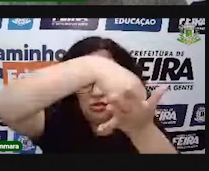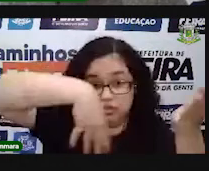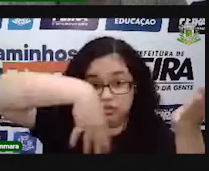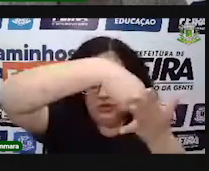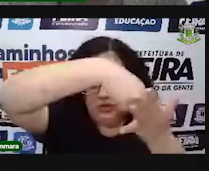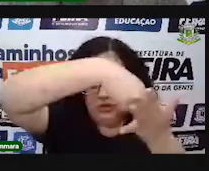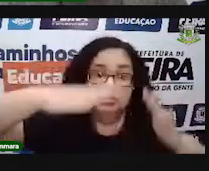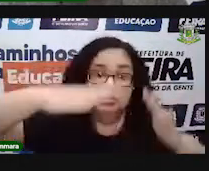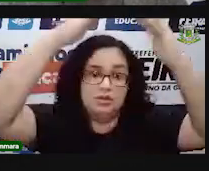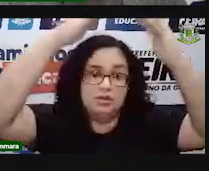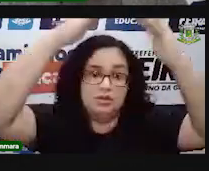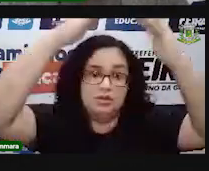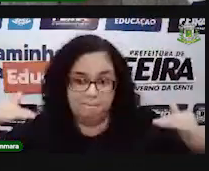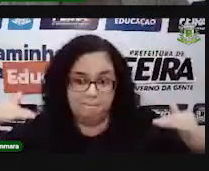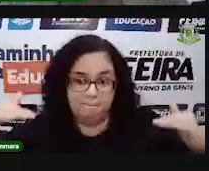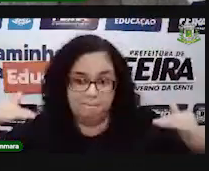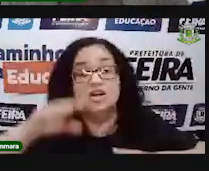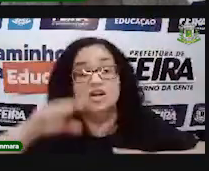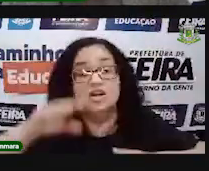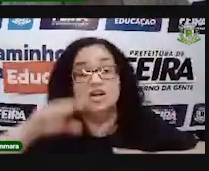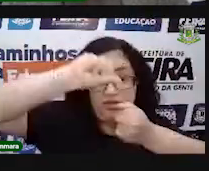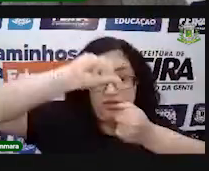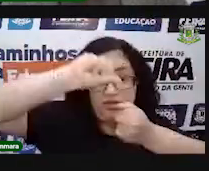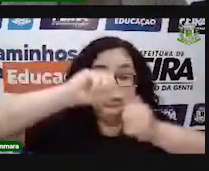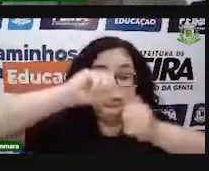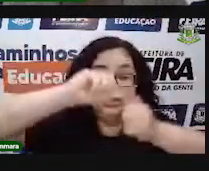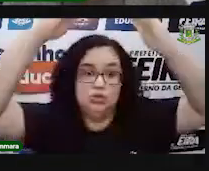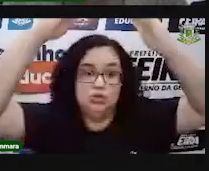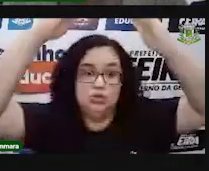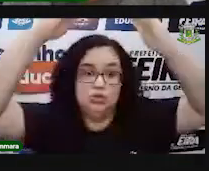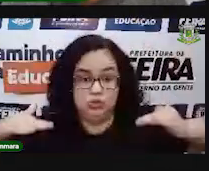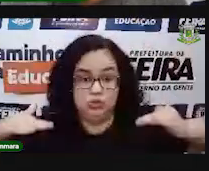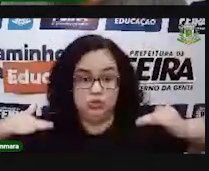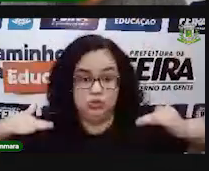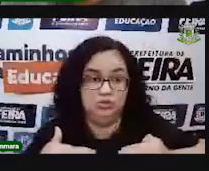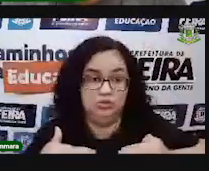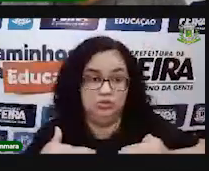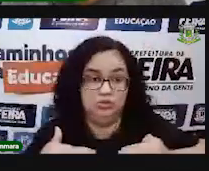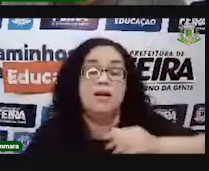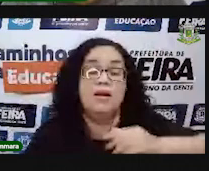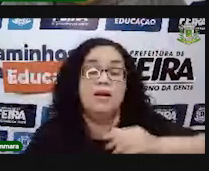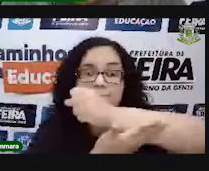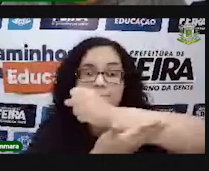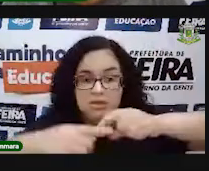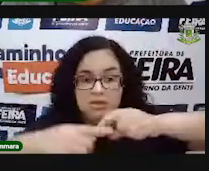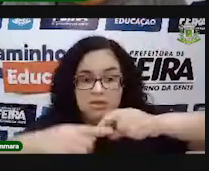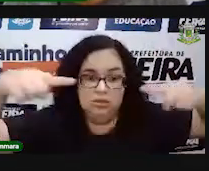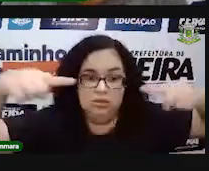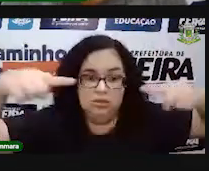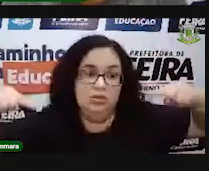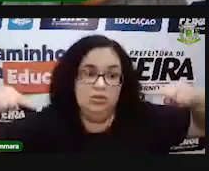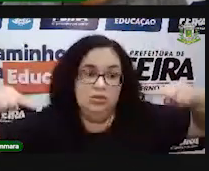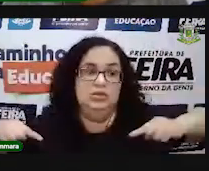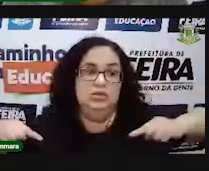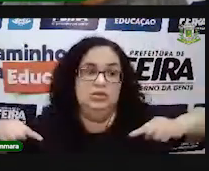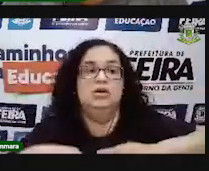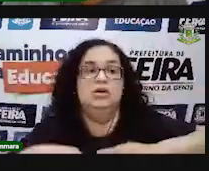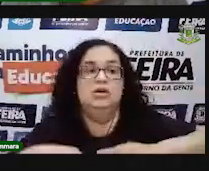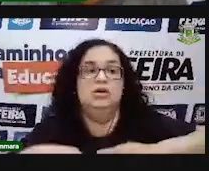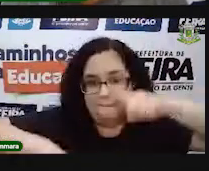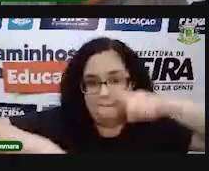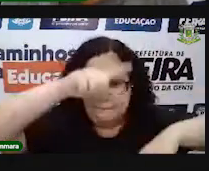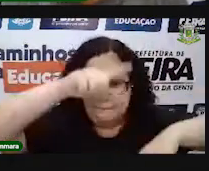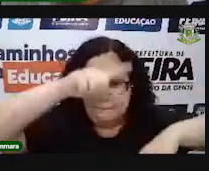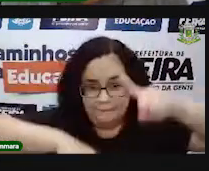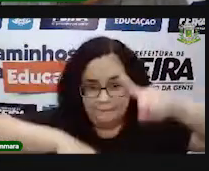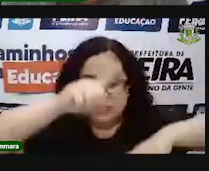Olha só aí que a proposta da atividade sobre pirâmides é essa, é você construir uma pirâmide